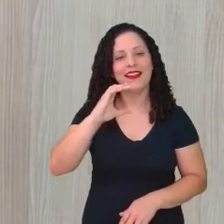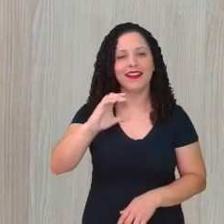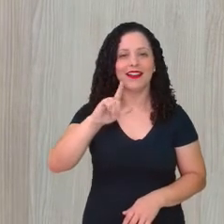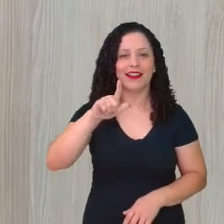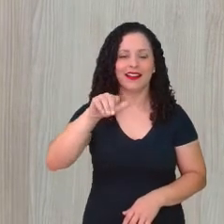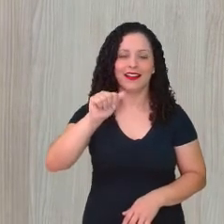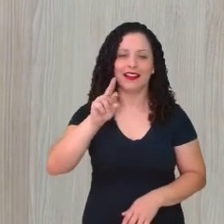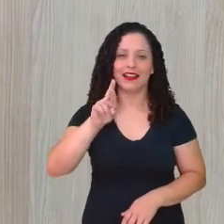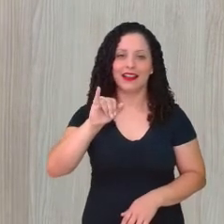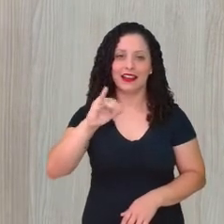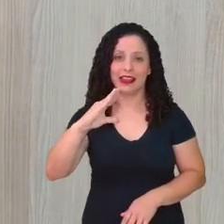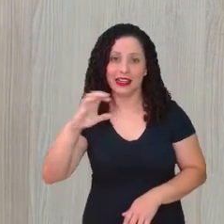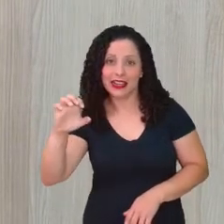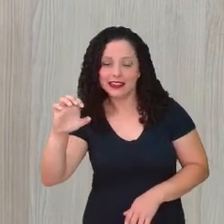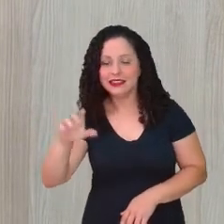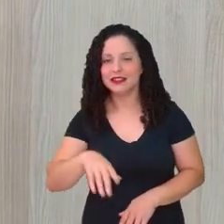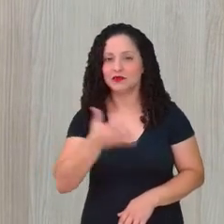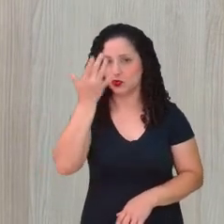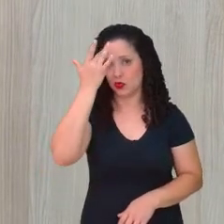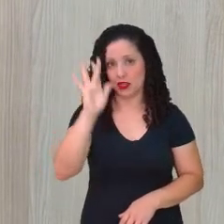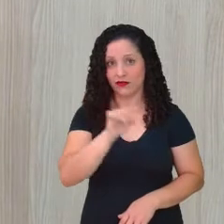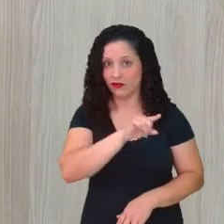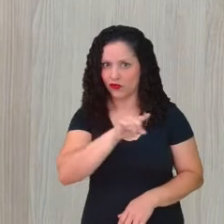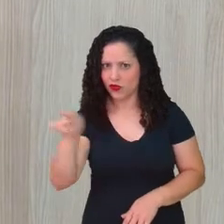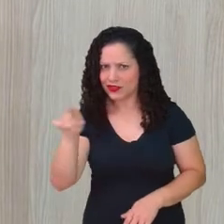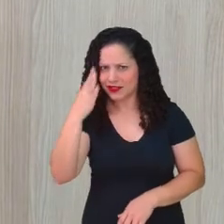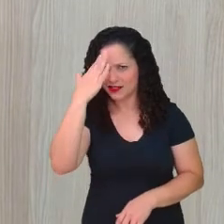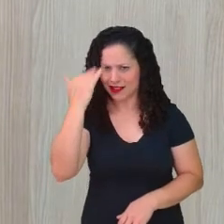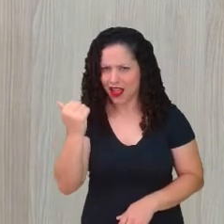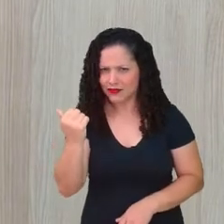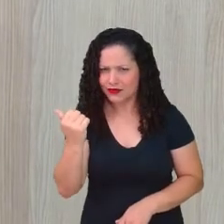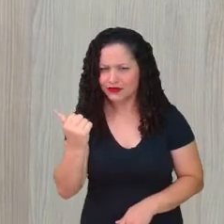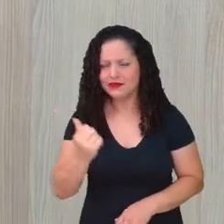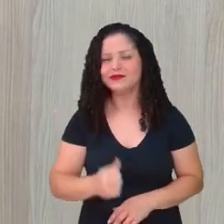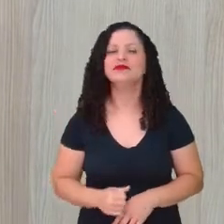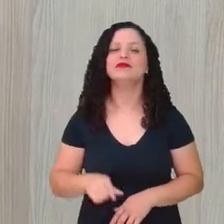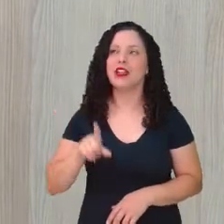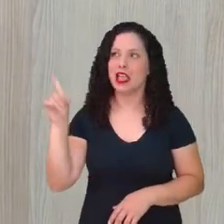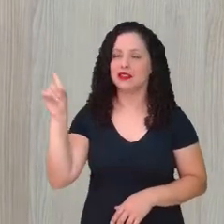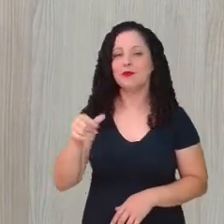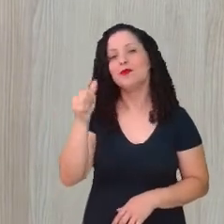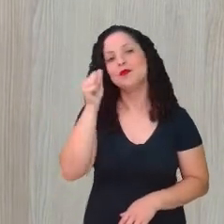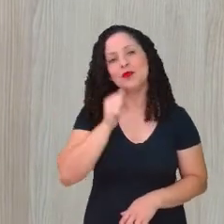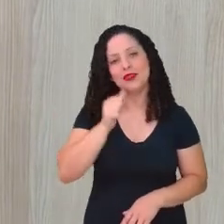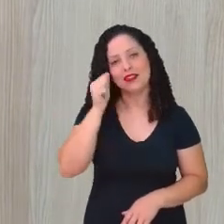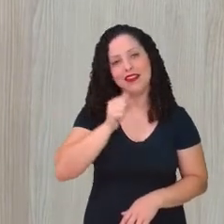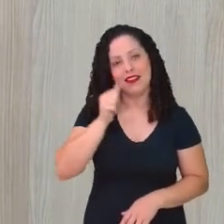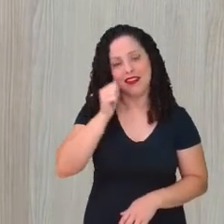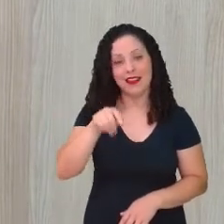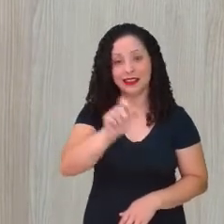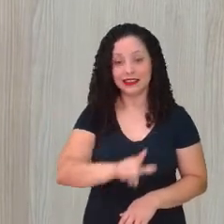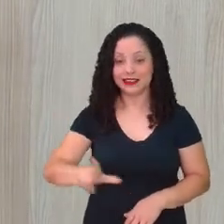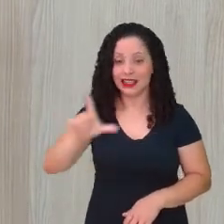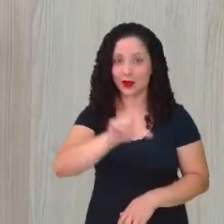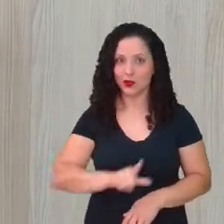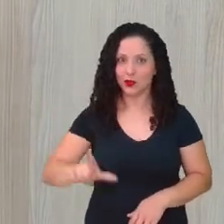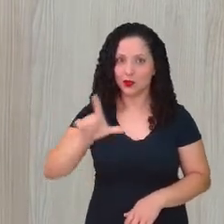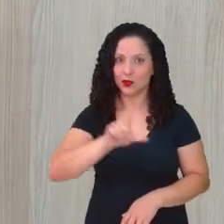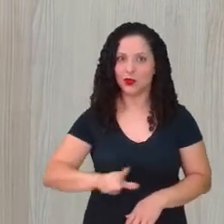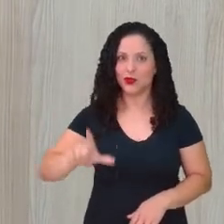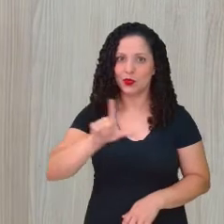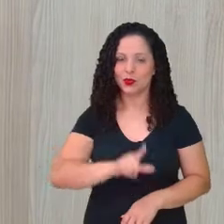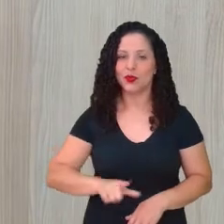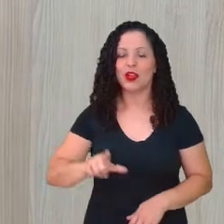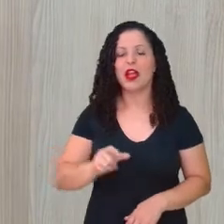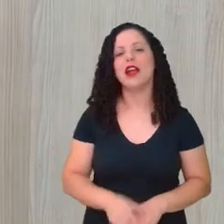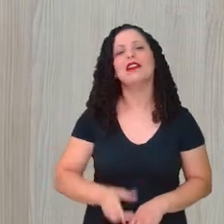Clarice. Não sei se vocês sabem, mas Clarice Lispector, né? Um dos grandes nomes da literatura brasileira, morou